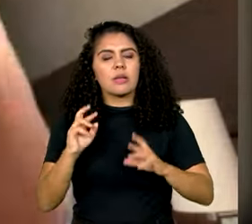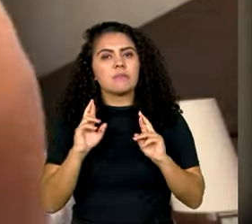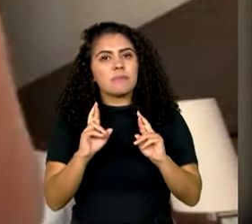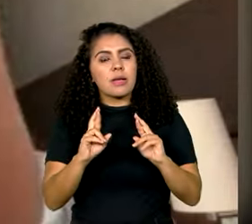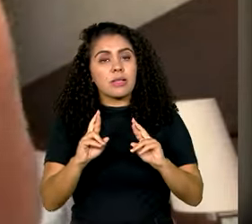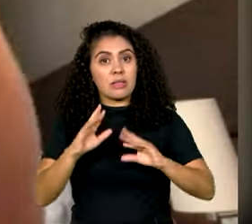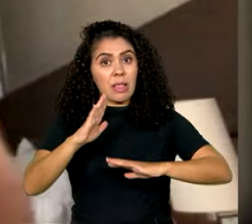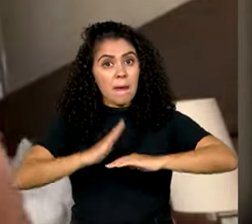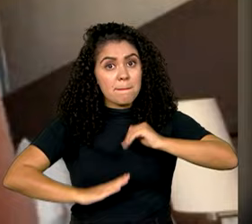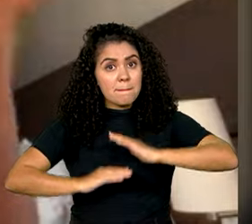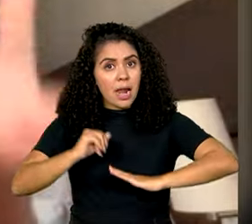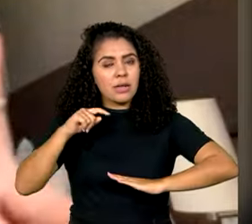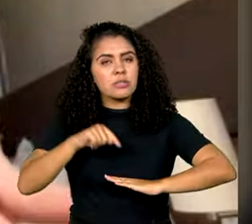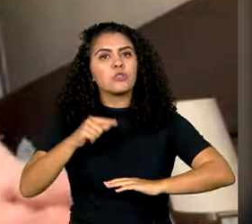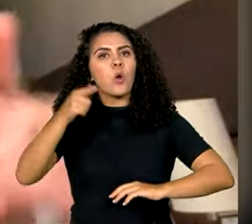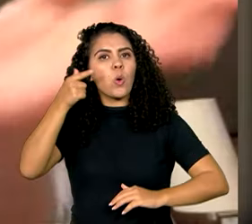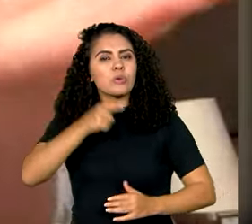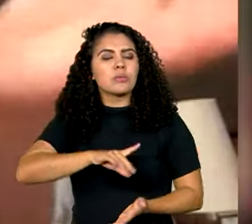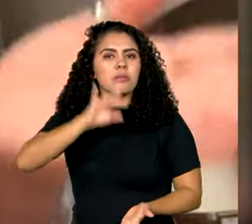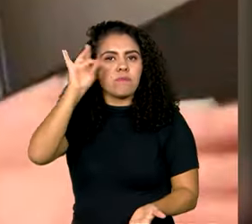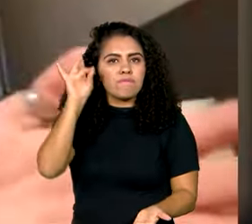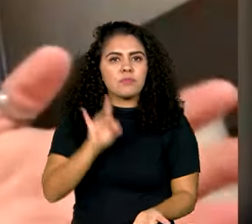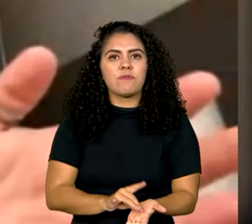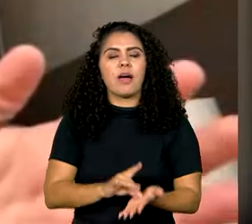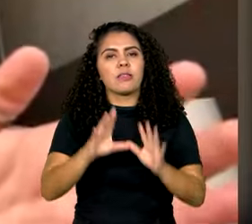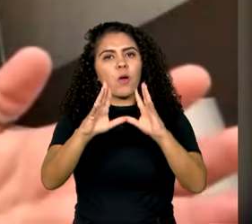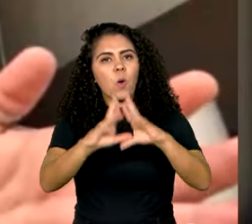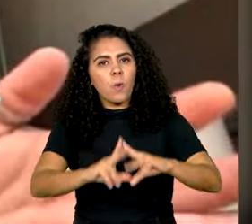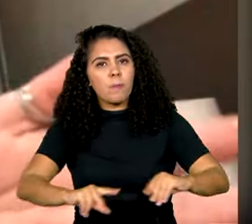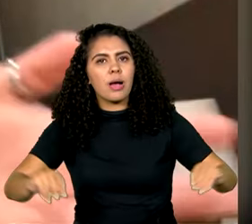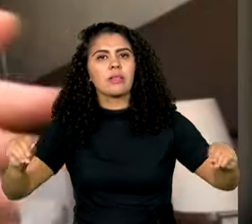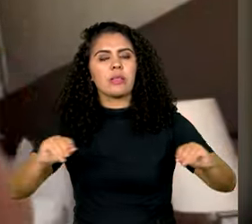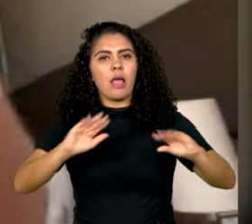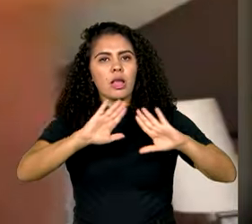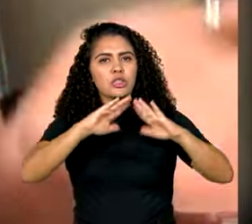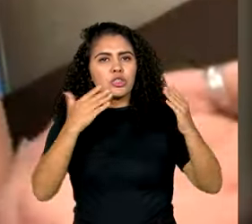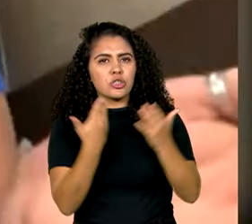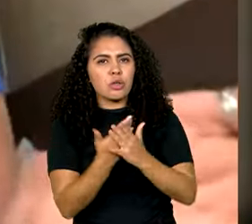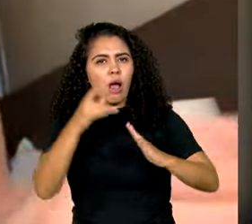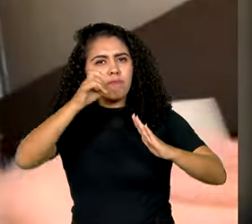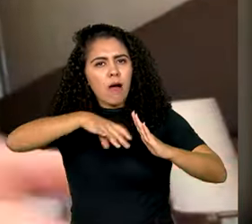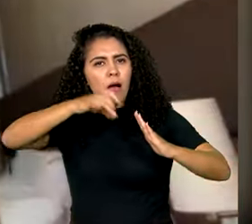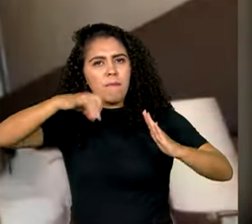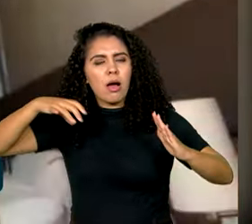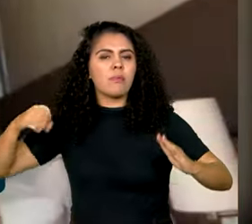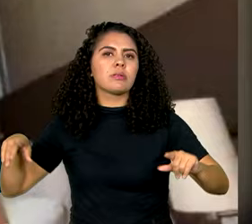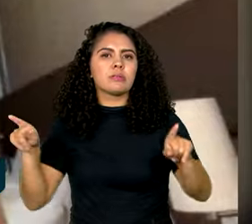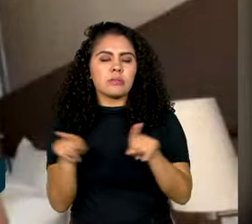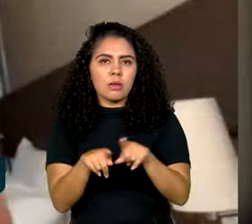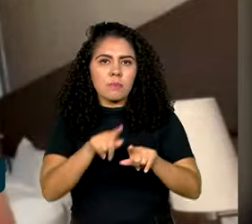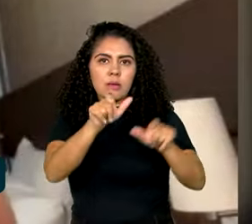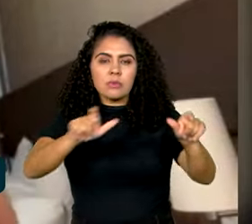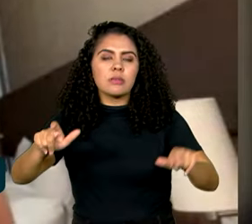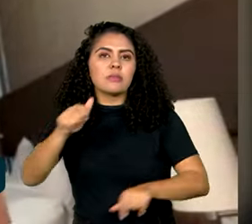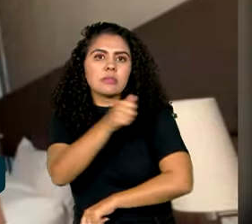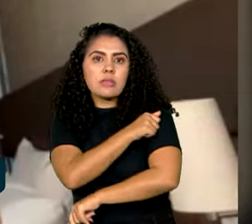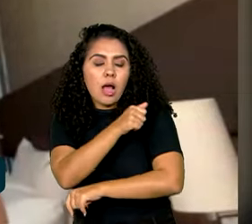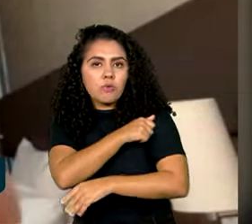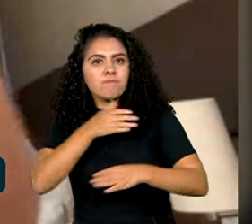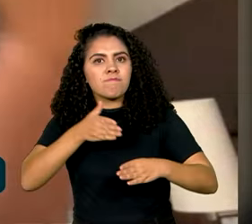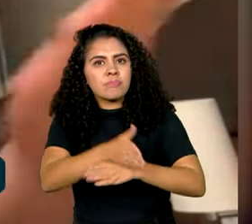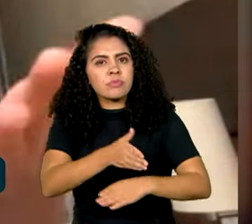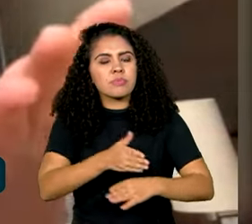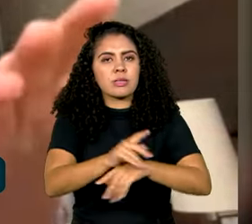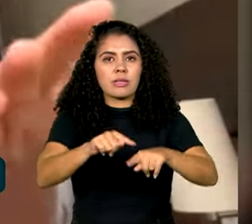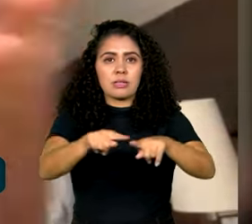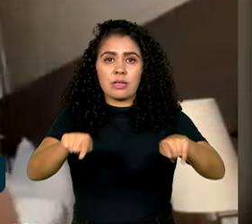prática isso consiga de fato combater a evasão escolar e incentivar os estudantes a terem de educação de aula. Porque